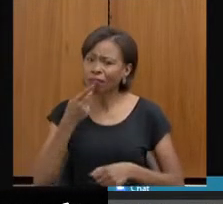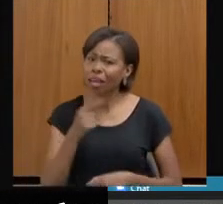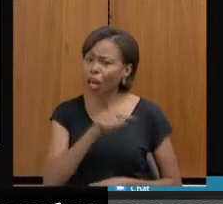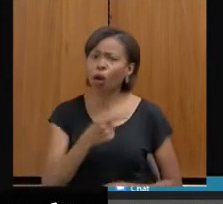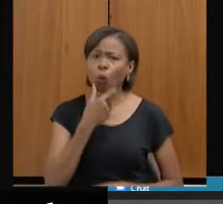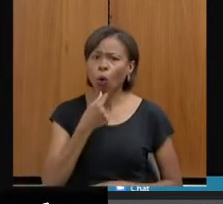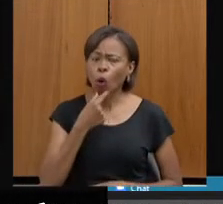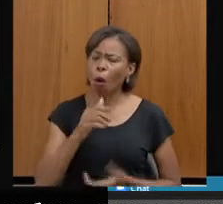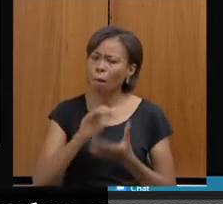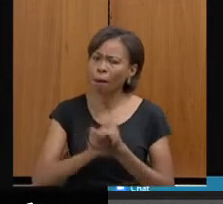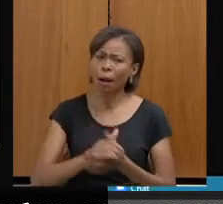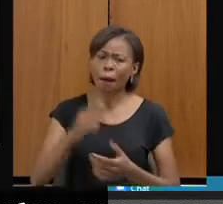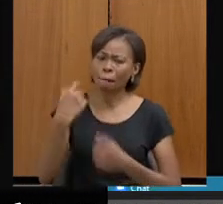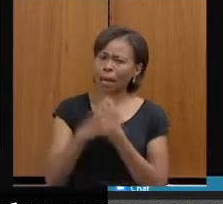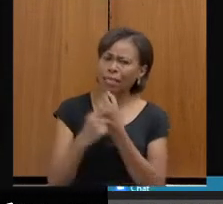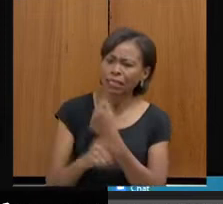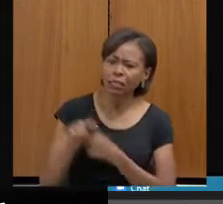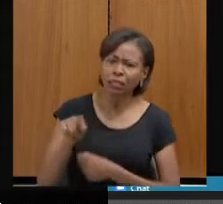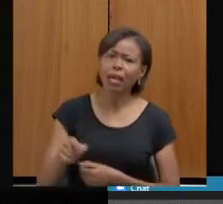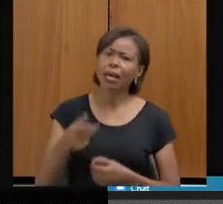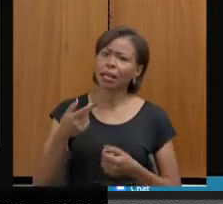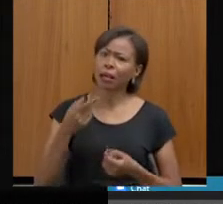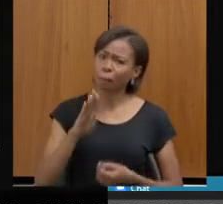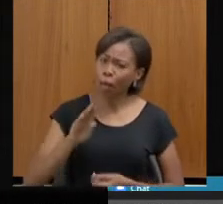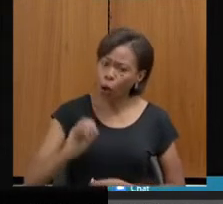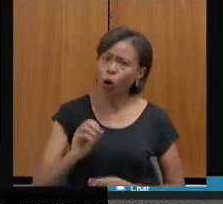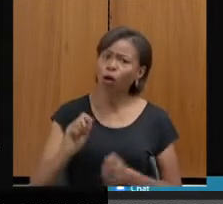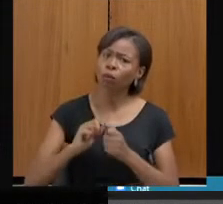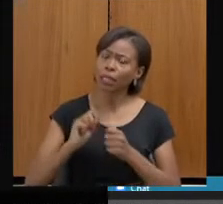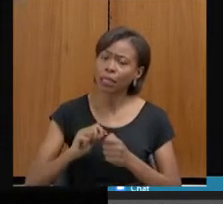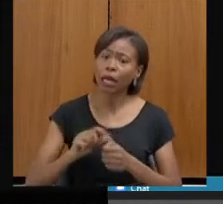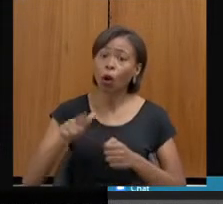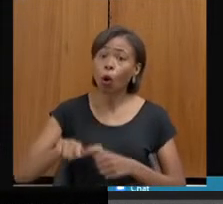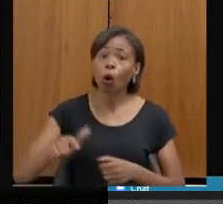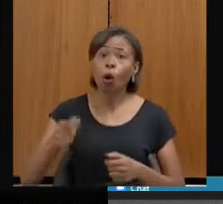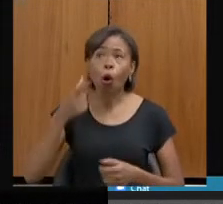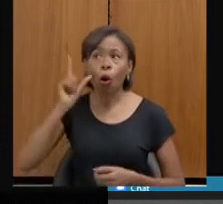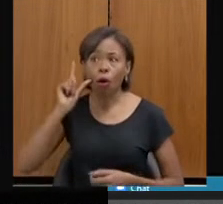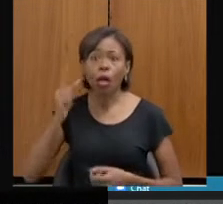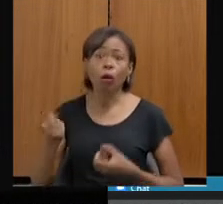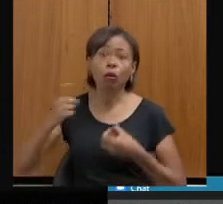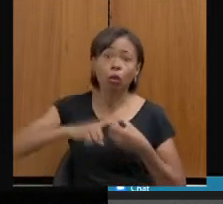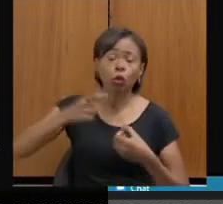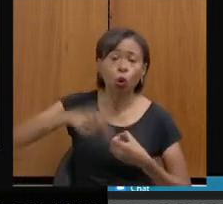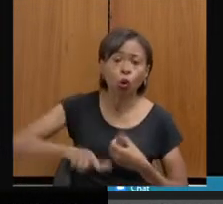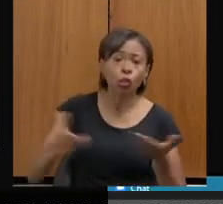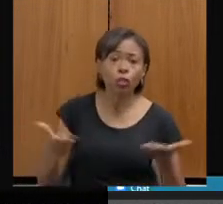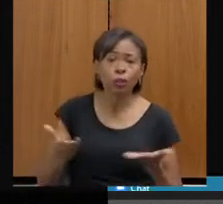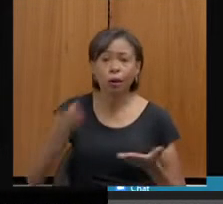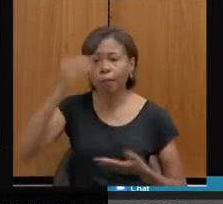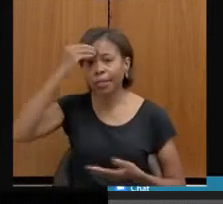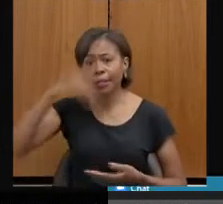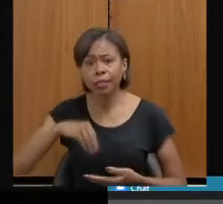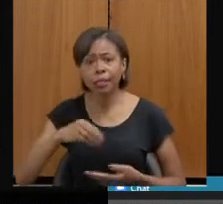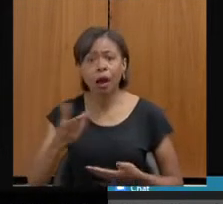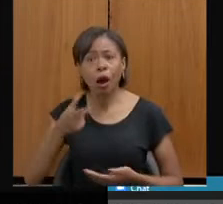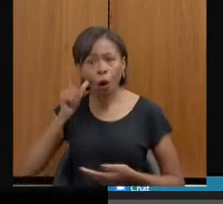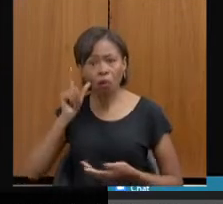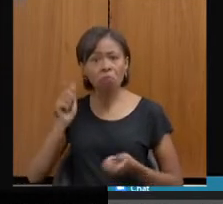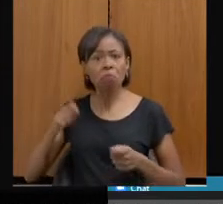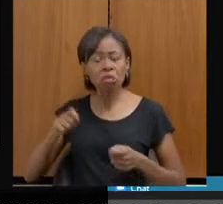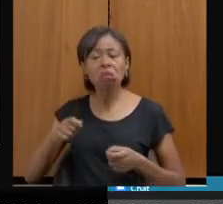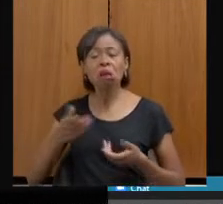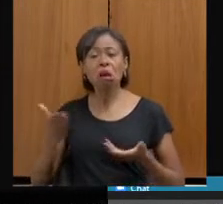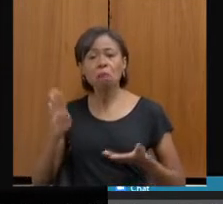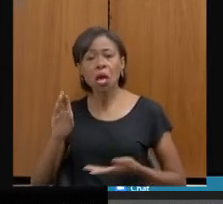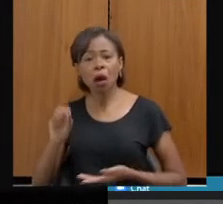quer tomar providência, ou então veio aqui ontem, voltou hoje, voltou hoje para desistir, antes podia, hoje não pode mais, mas antes podia. E aí eu